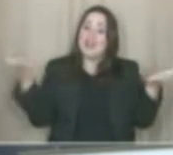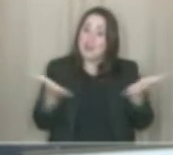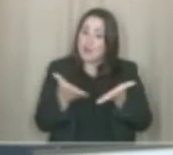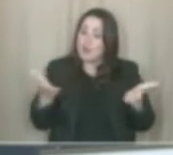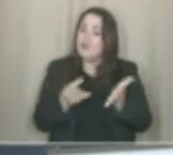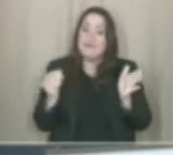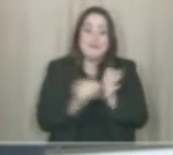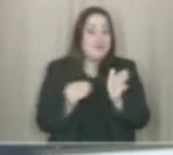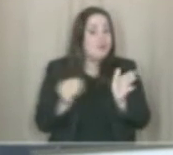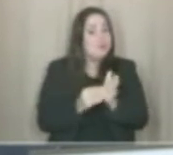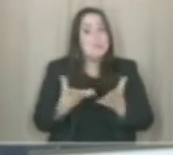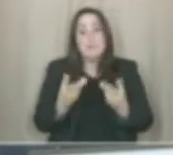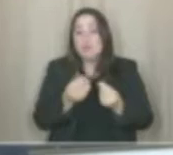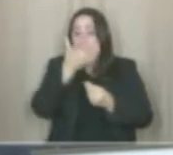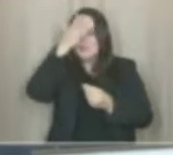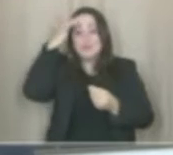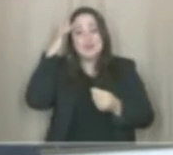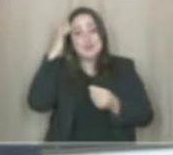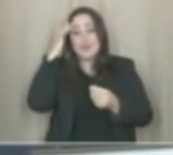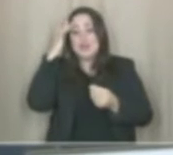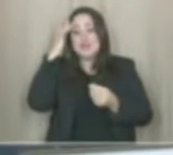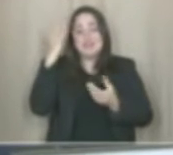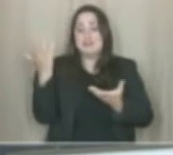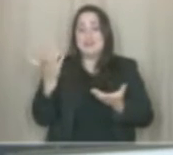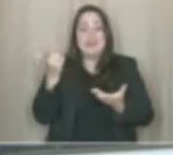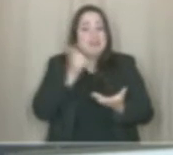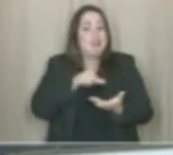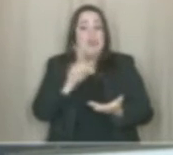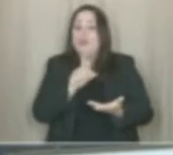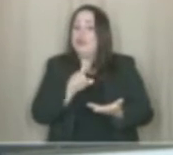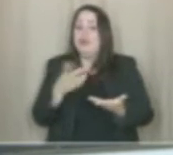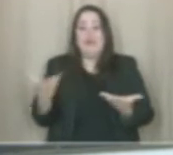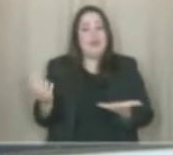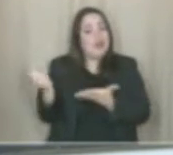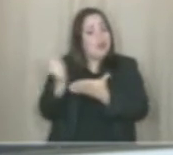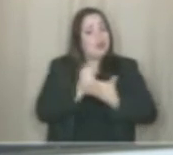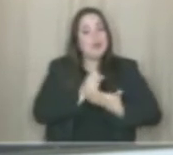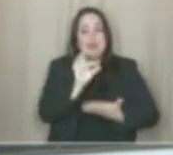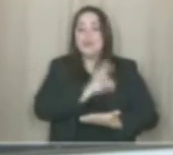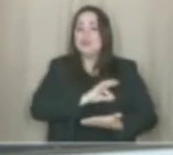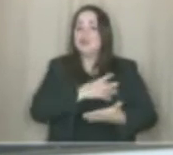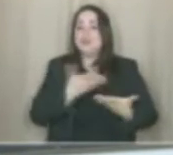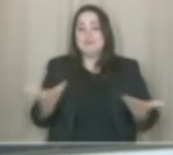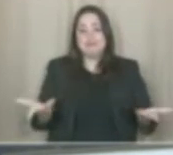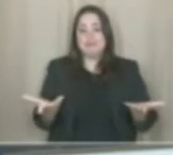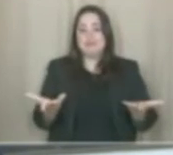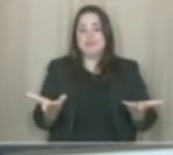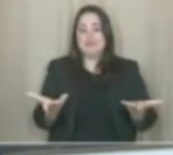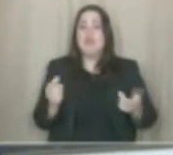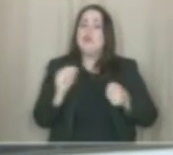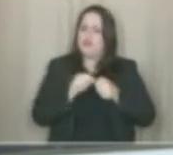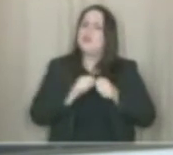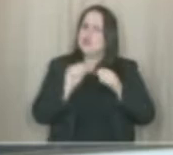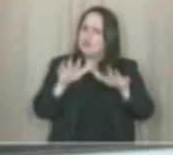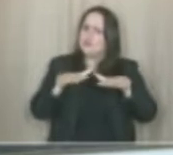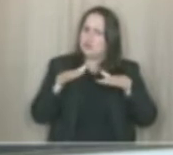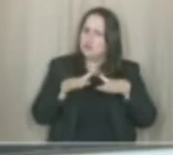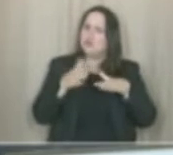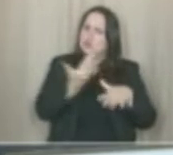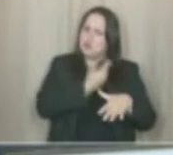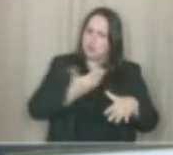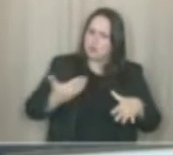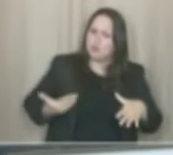muita gente que não conseguiu receber o auxílio. Há pouco tempo nessa casa eu realizei uma audiência pública, vossas excelências, em que